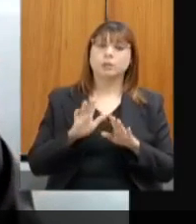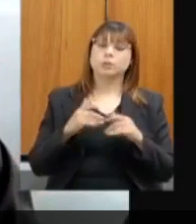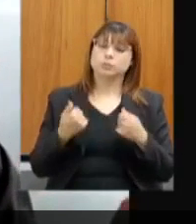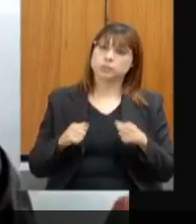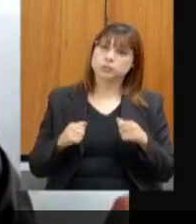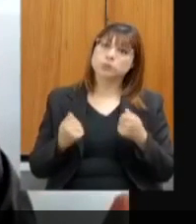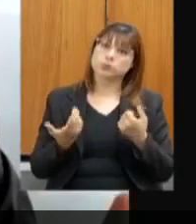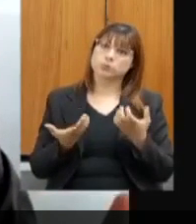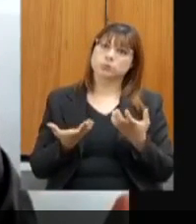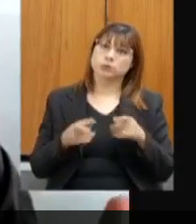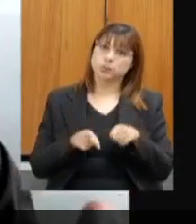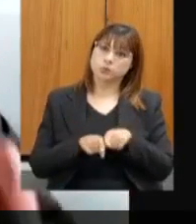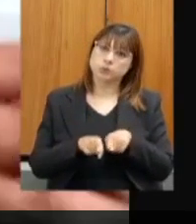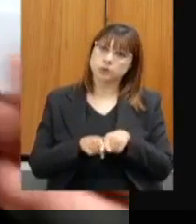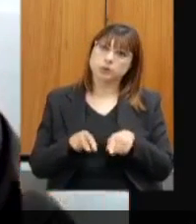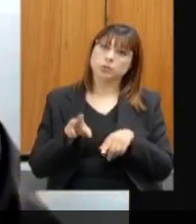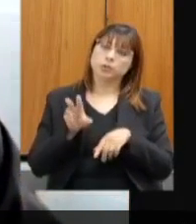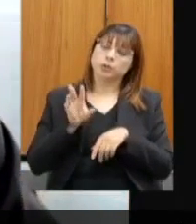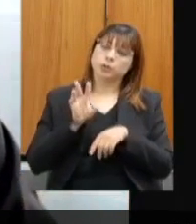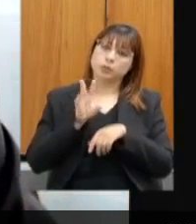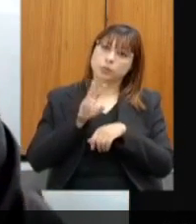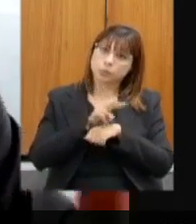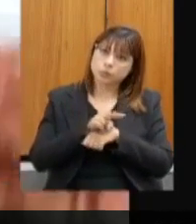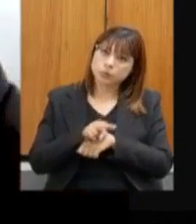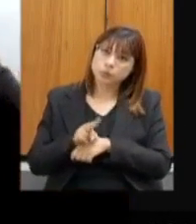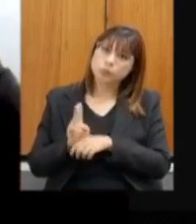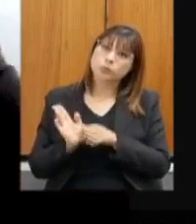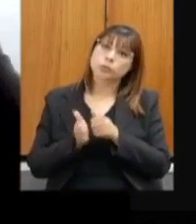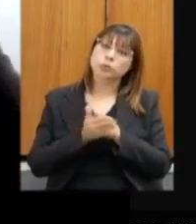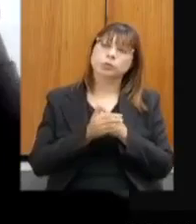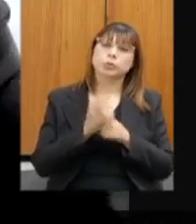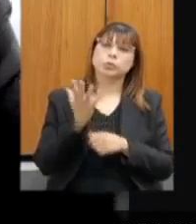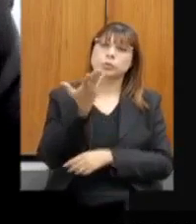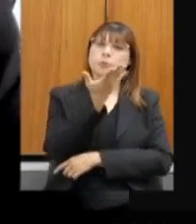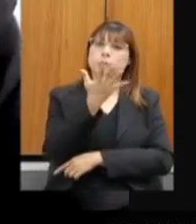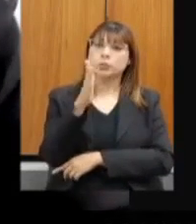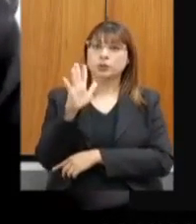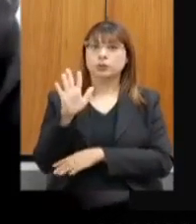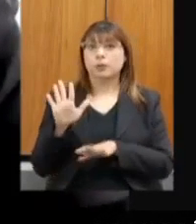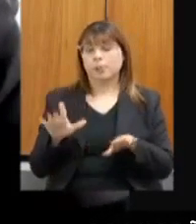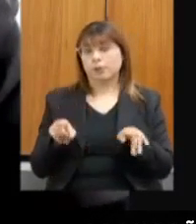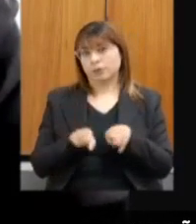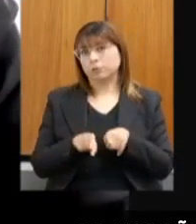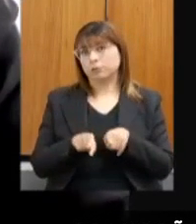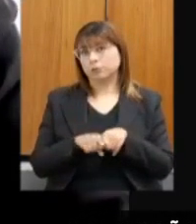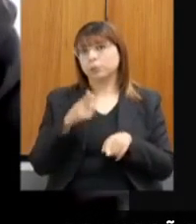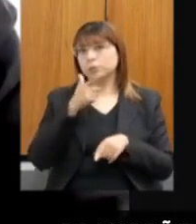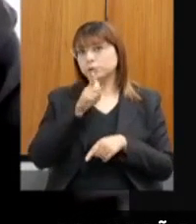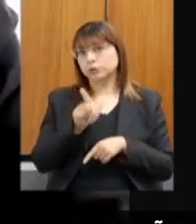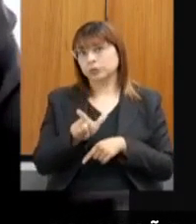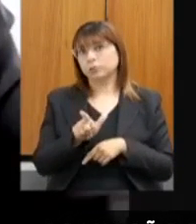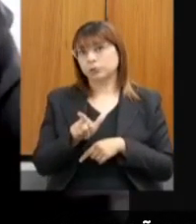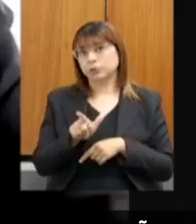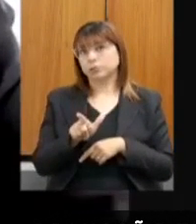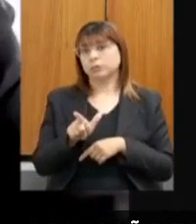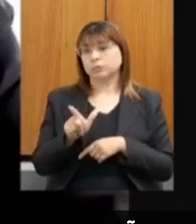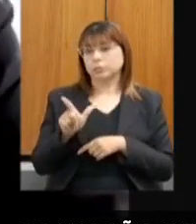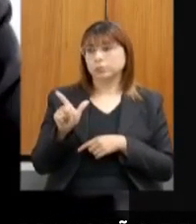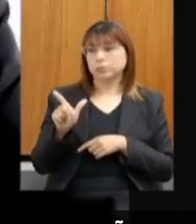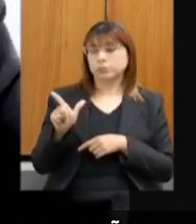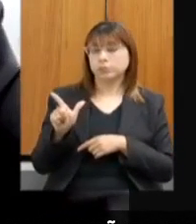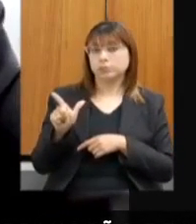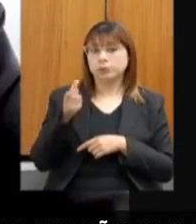o nosso desenvolvimento, para a proteção do meio ambiente, mas também que seja algo que atrai o investimento,